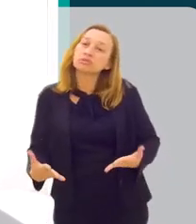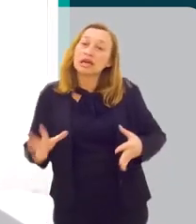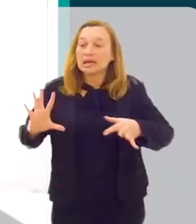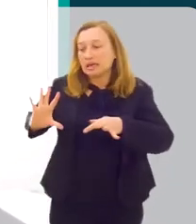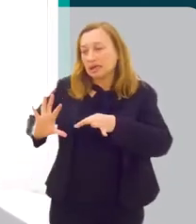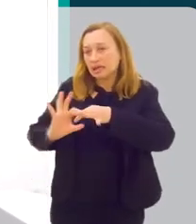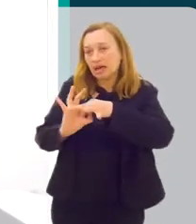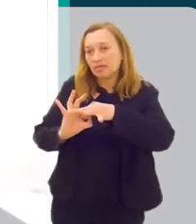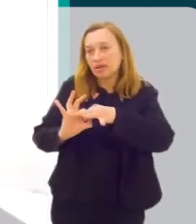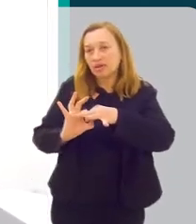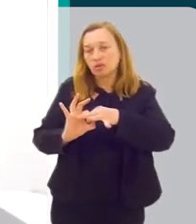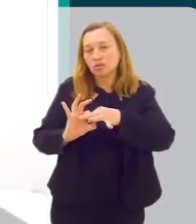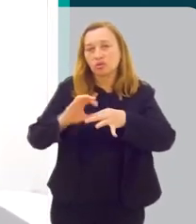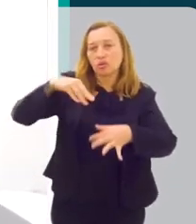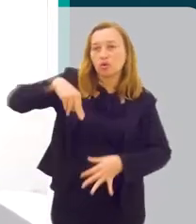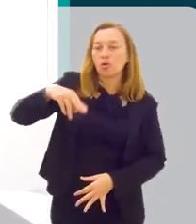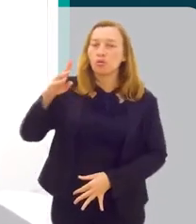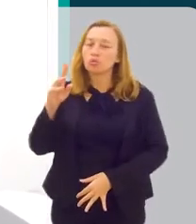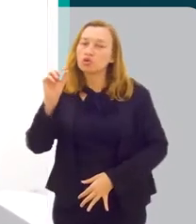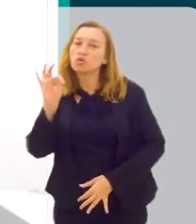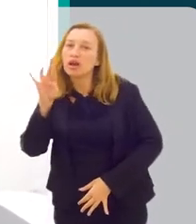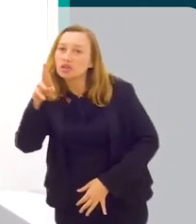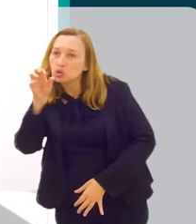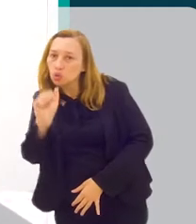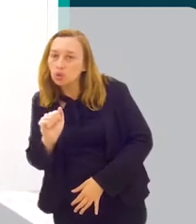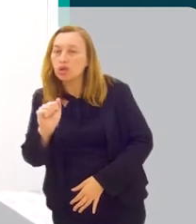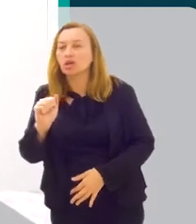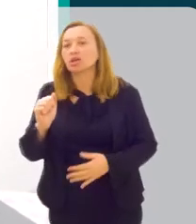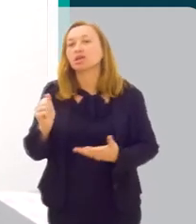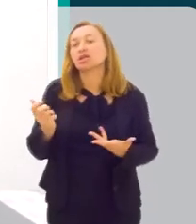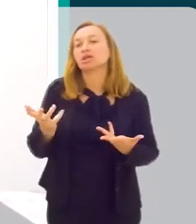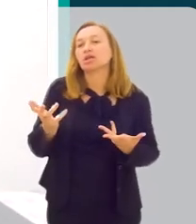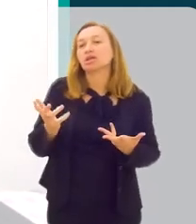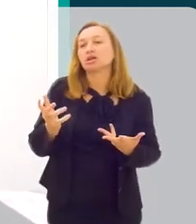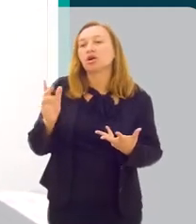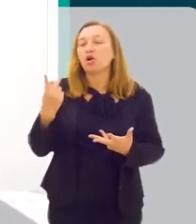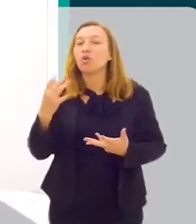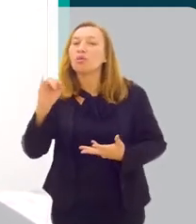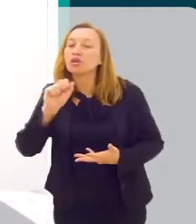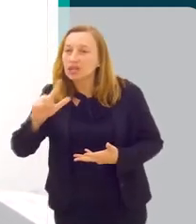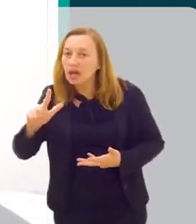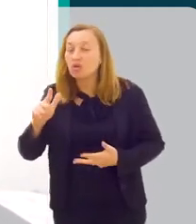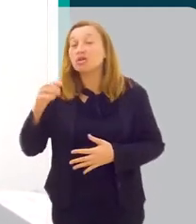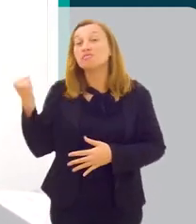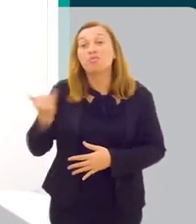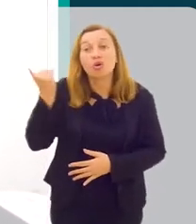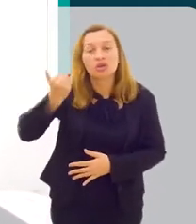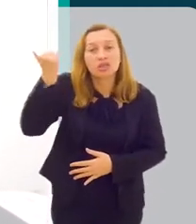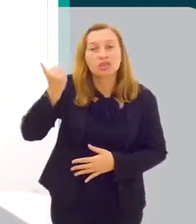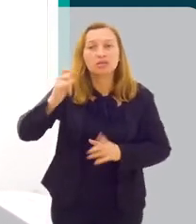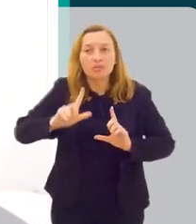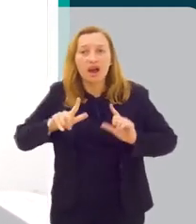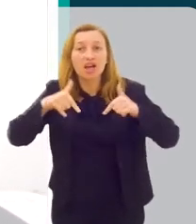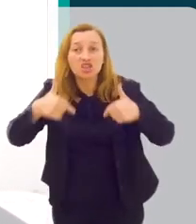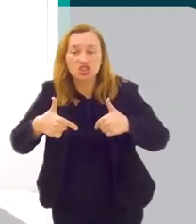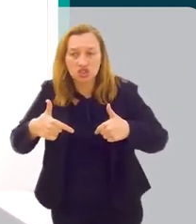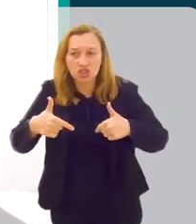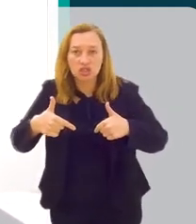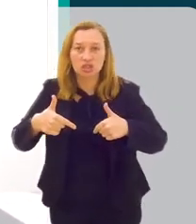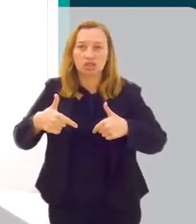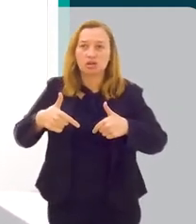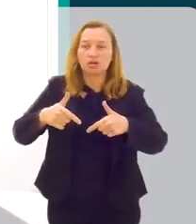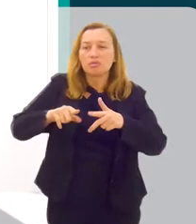ligamento, musculatura, a questão hormonal é importante para a